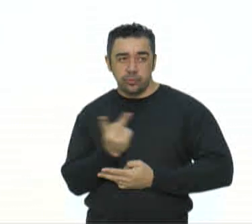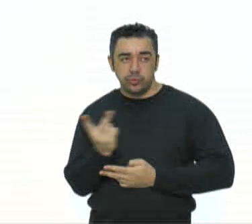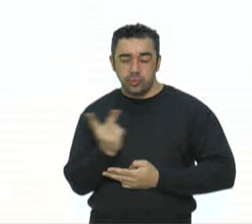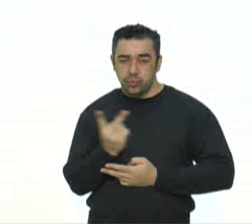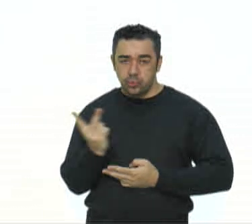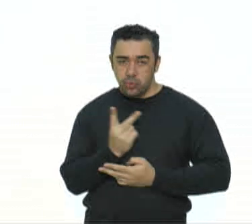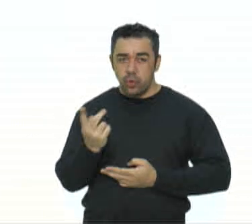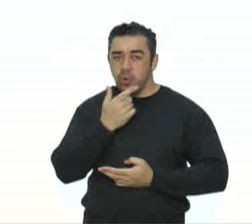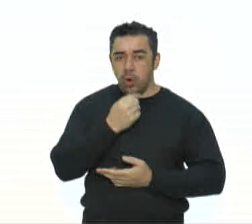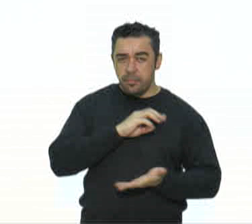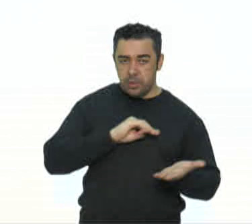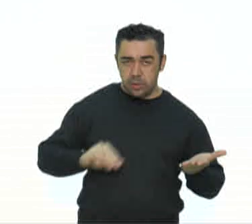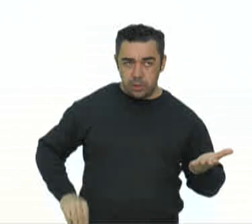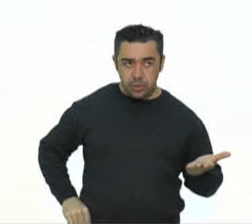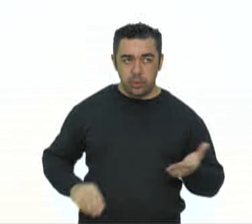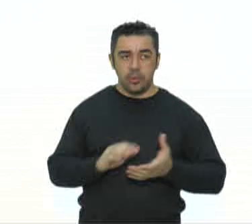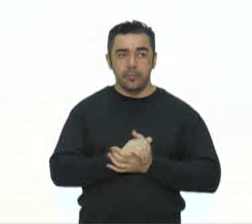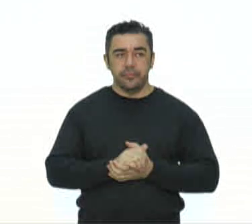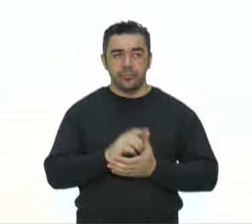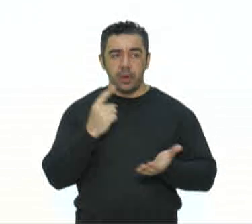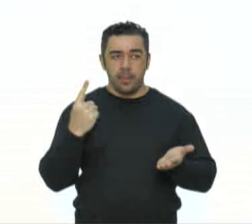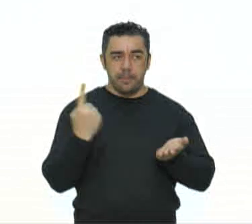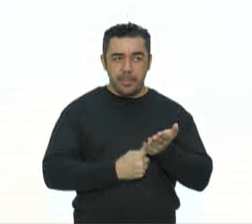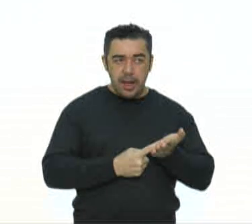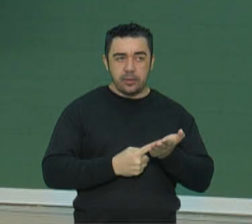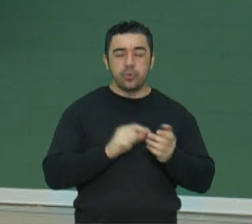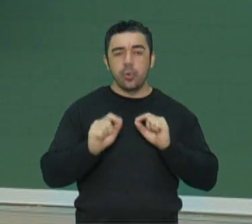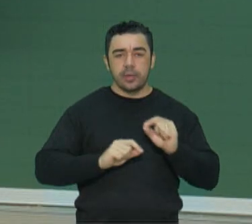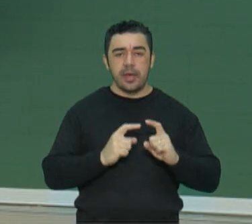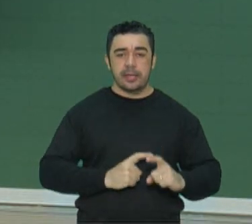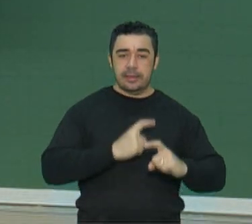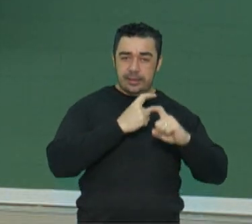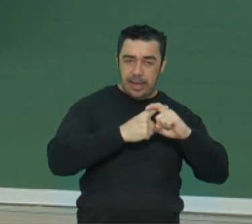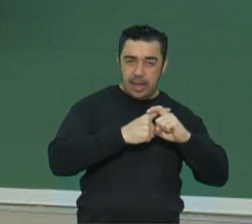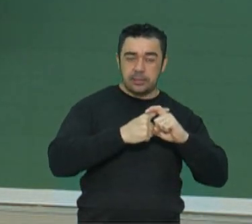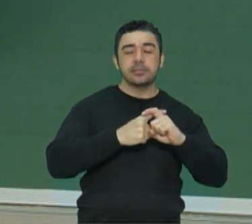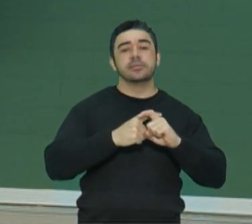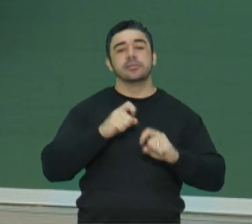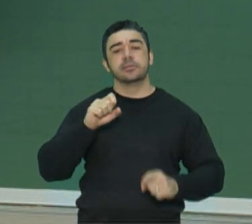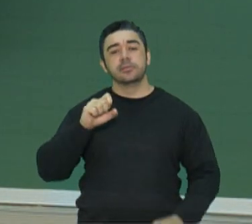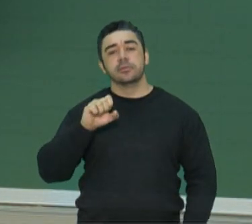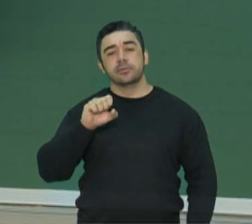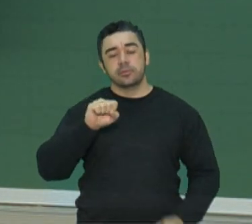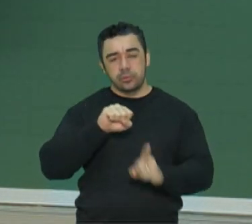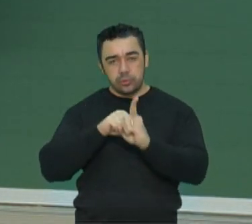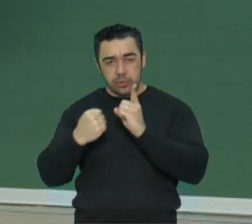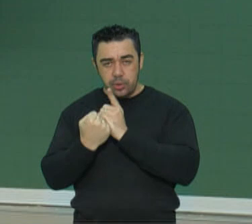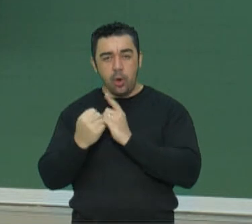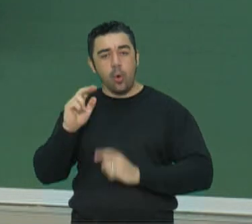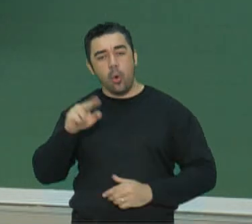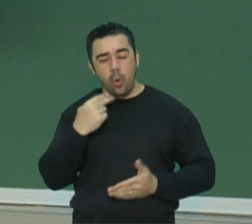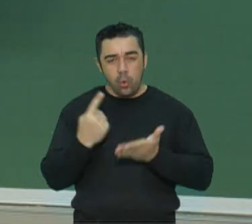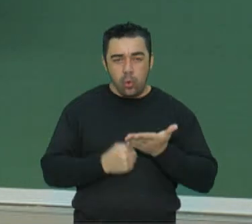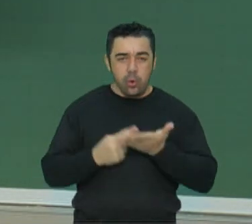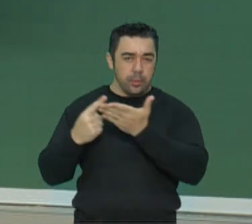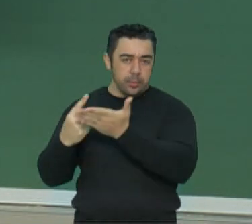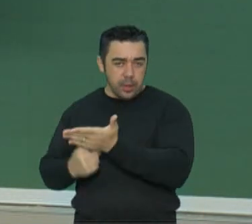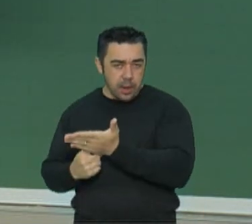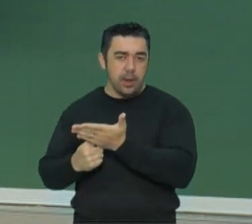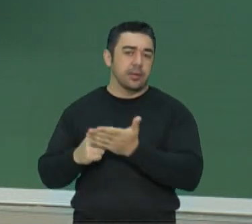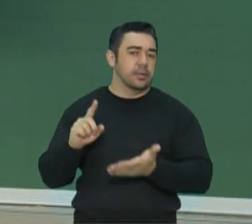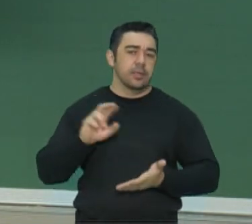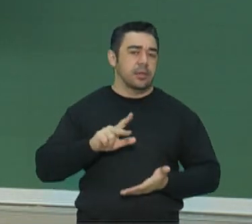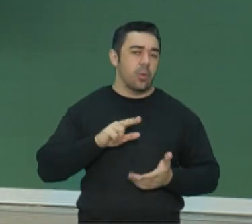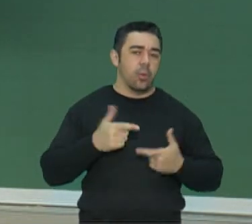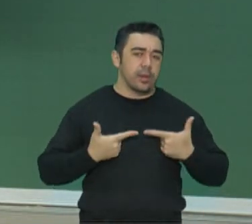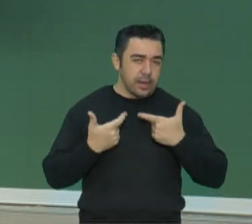países. Também conhecido como Pacto Nazi-Sovético. Ou Pacto de Não Agressão Germano-Sovético.